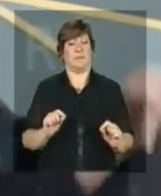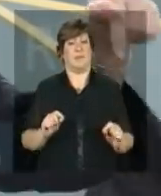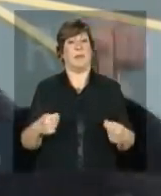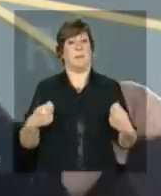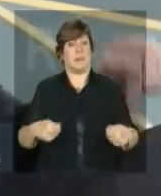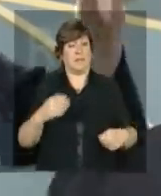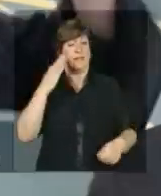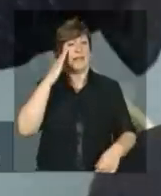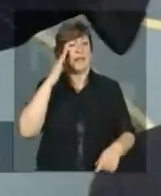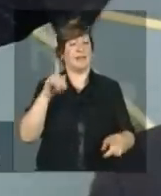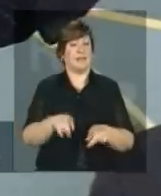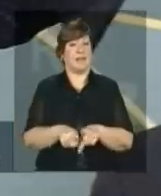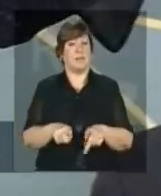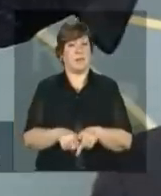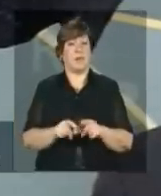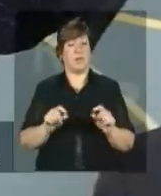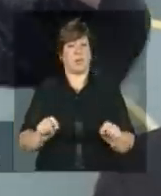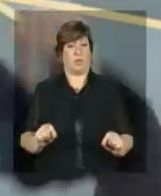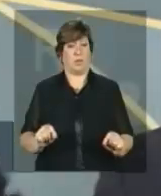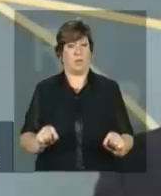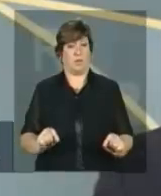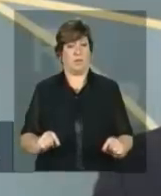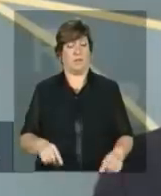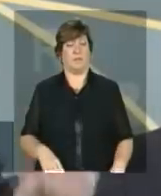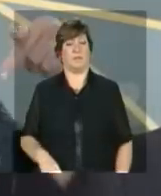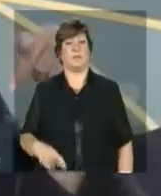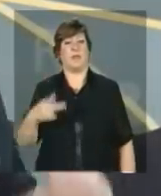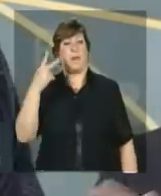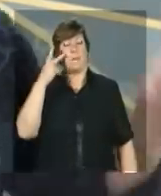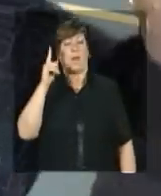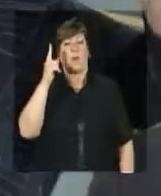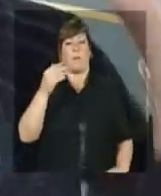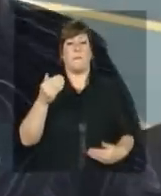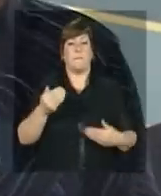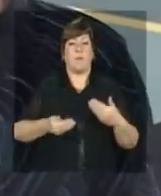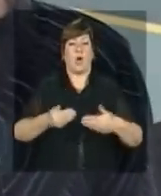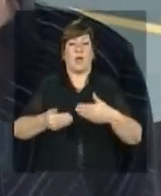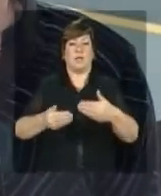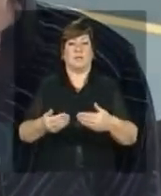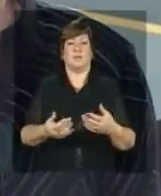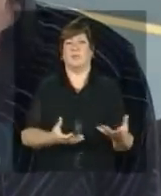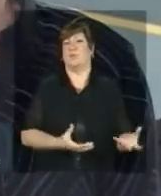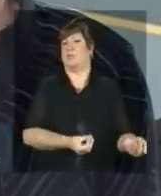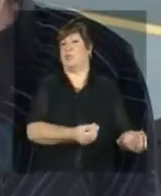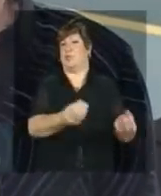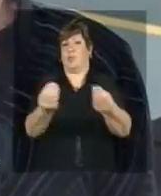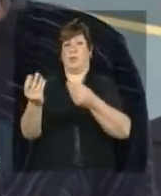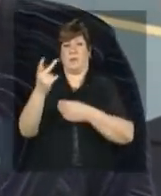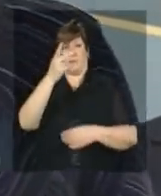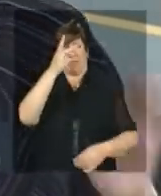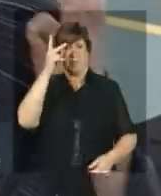que para um processo que abrange milhões de pessoas